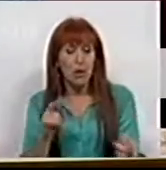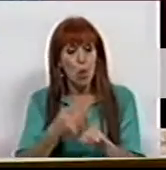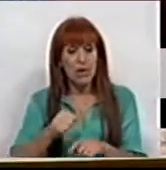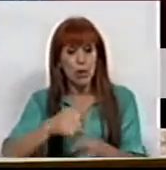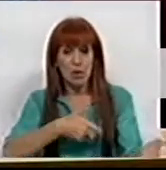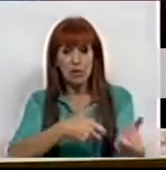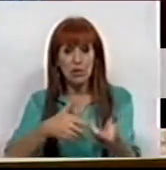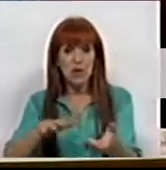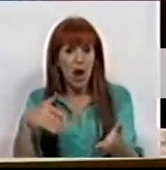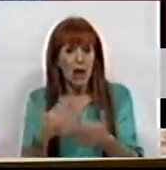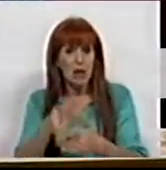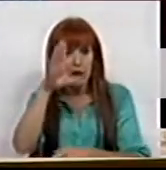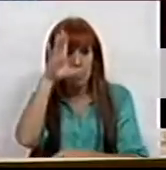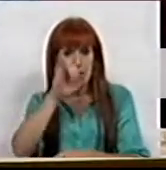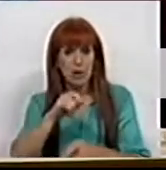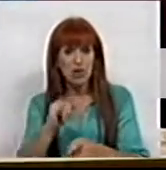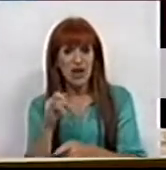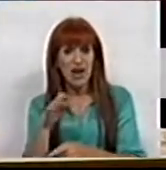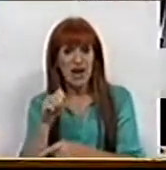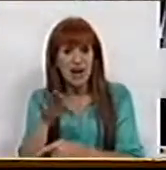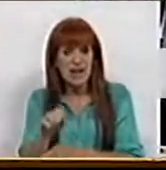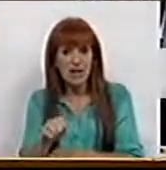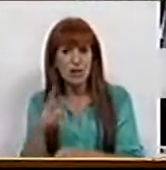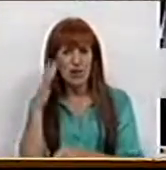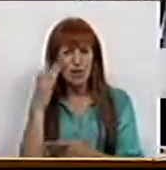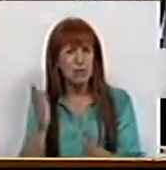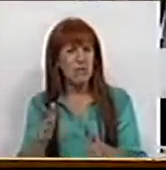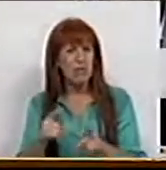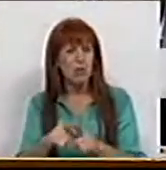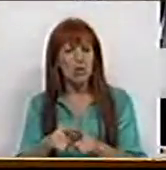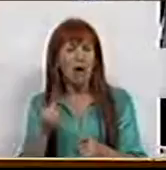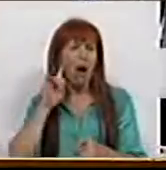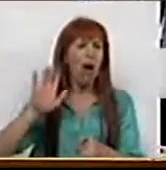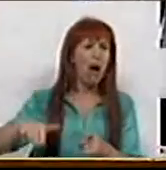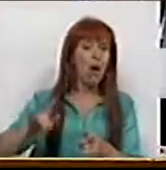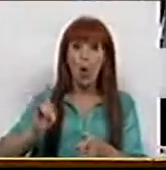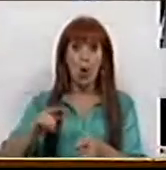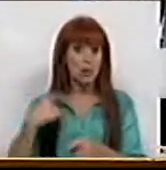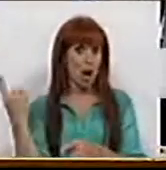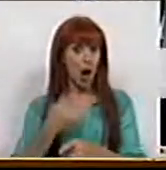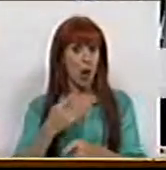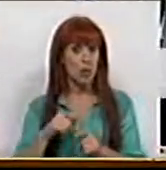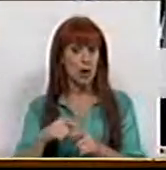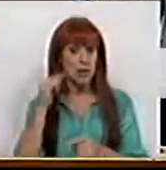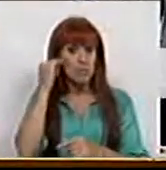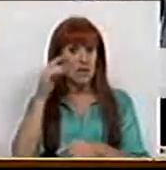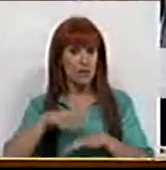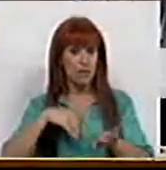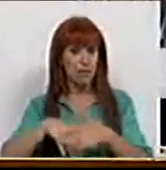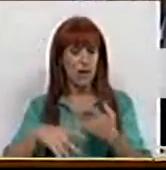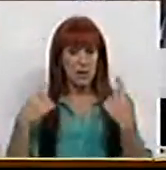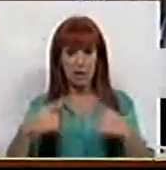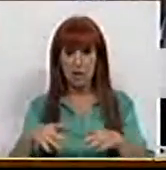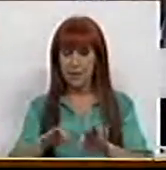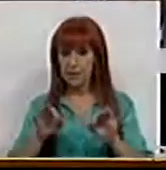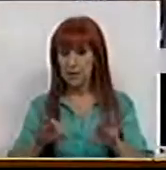combate ao terrorismo até ao Estado e exige. Eu creio que não vamos aqui desmerecer aquilo que as autoridades sociais fazem e